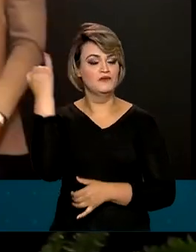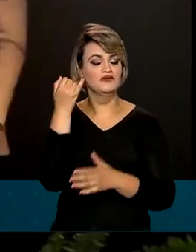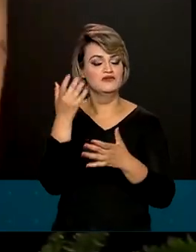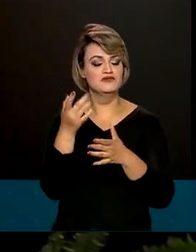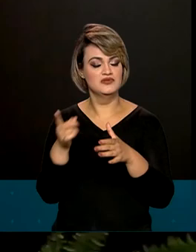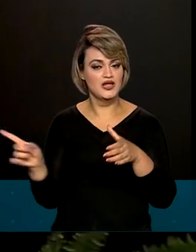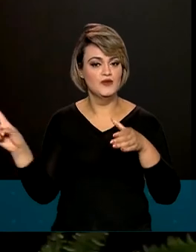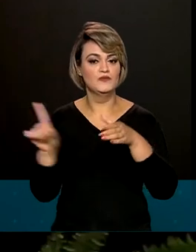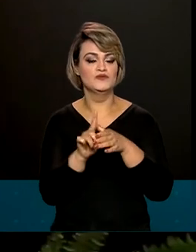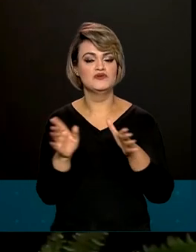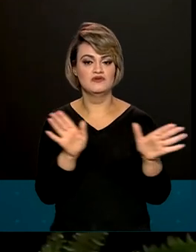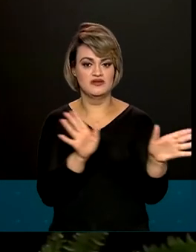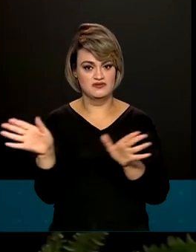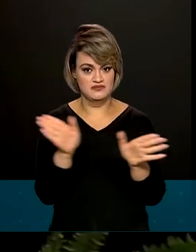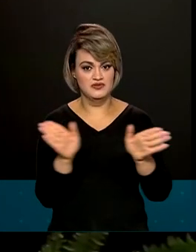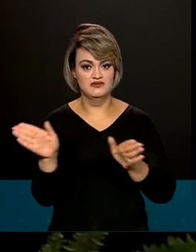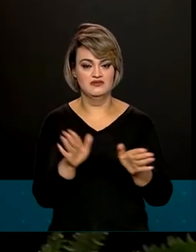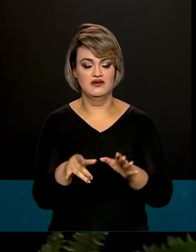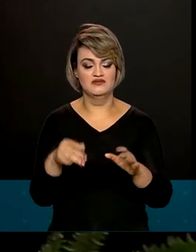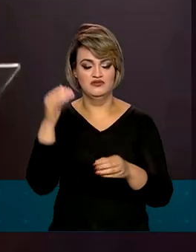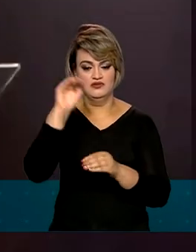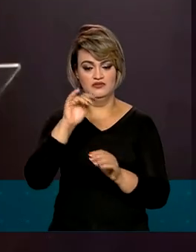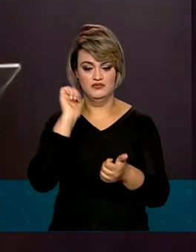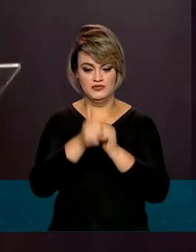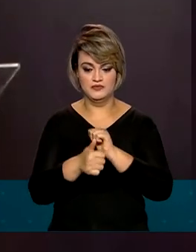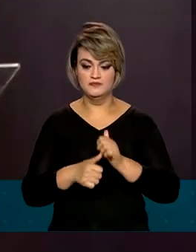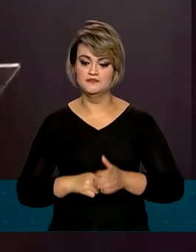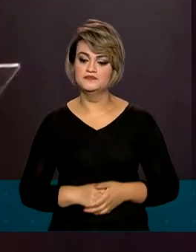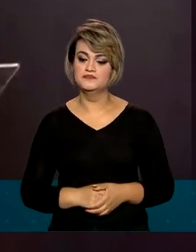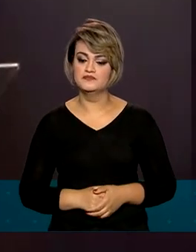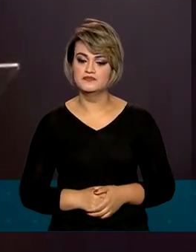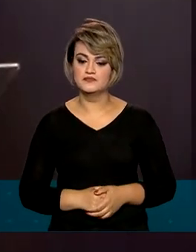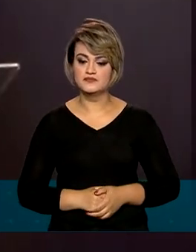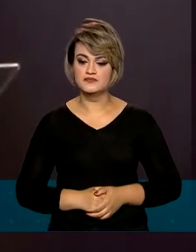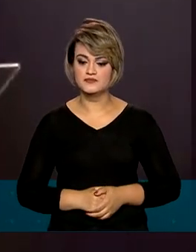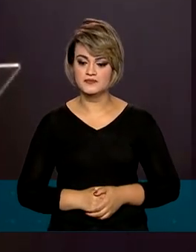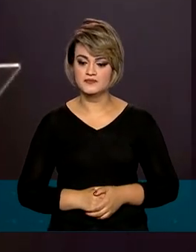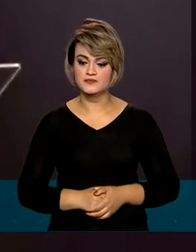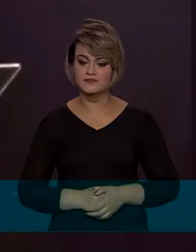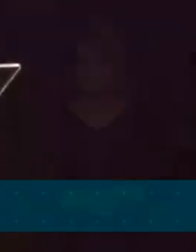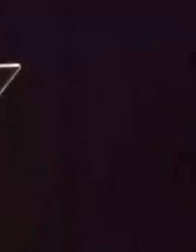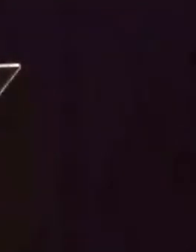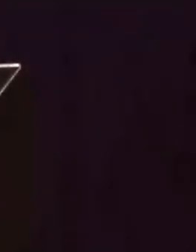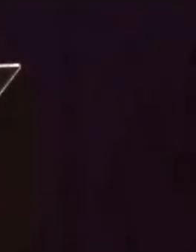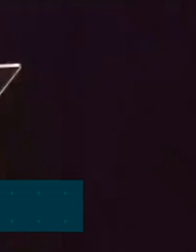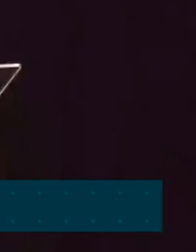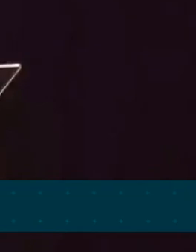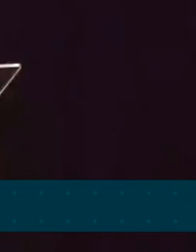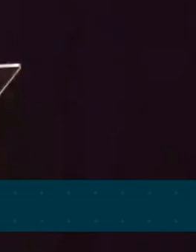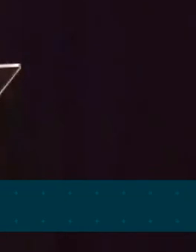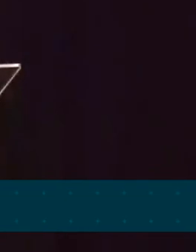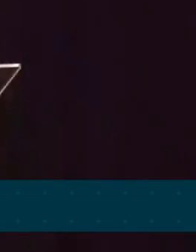inclusão e da acessibilidade no esporte. Este é um momento histórico.